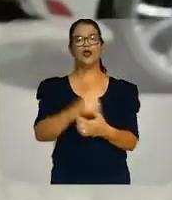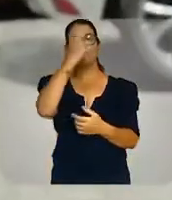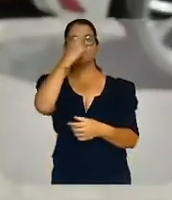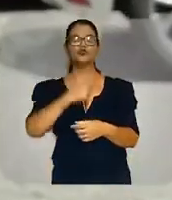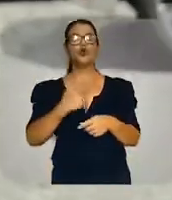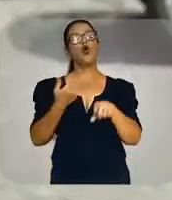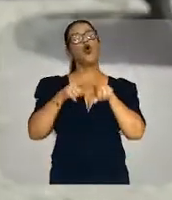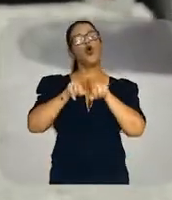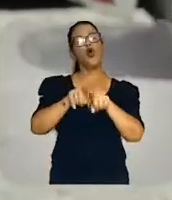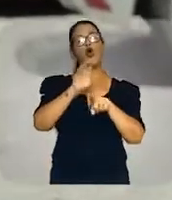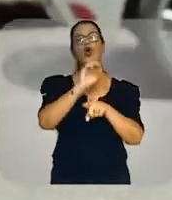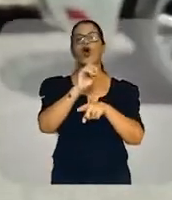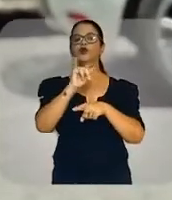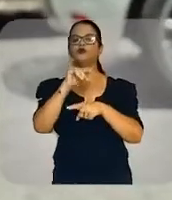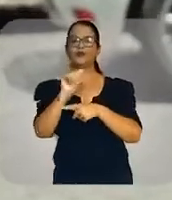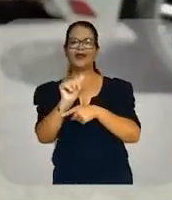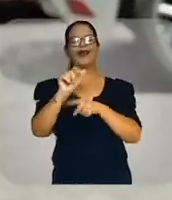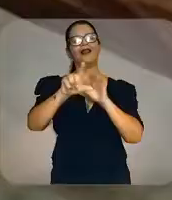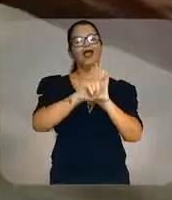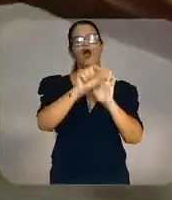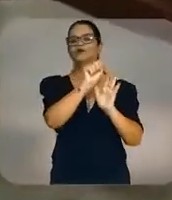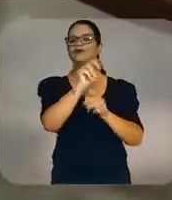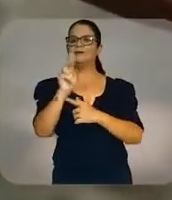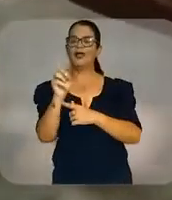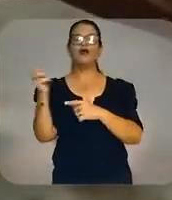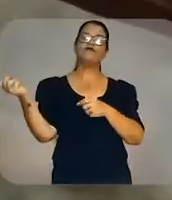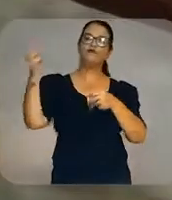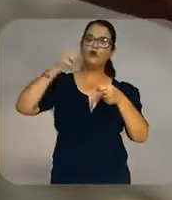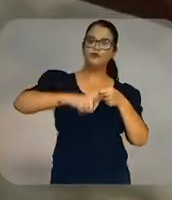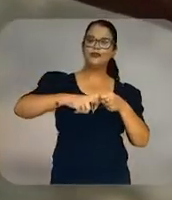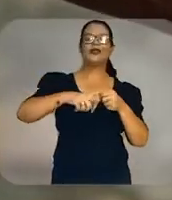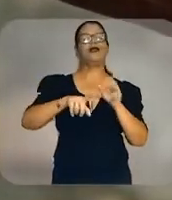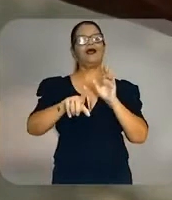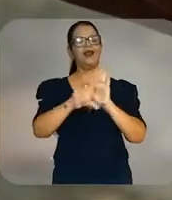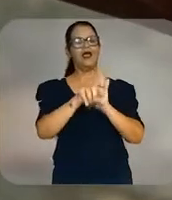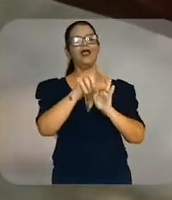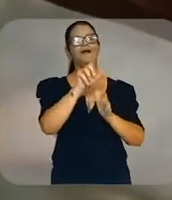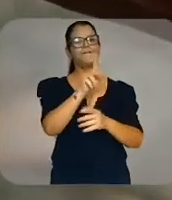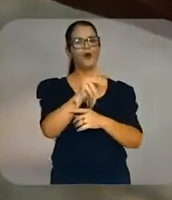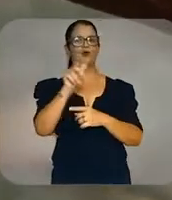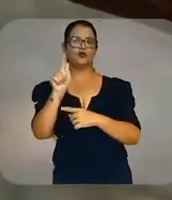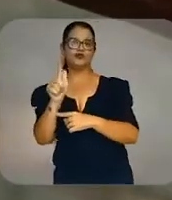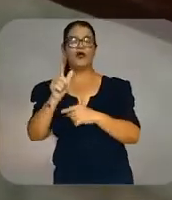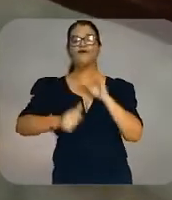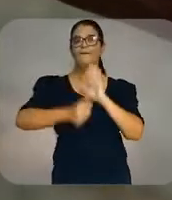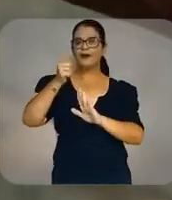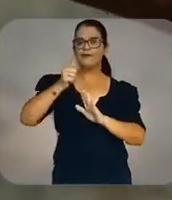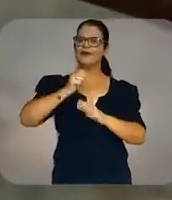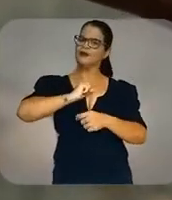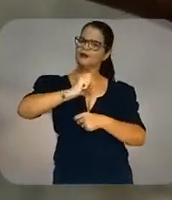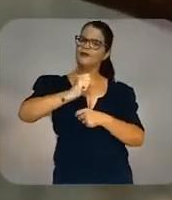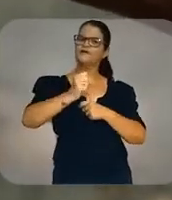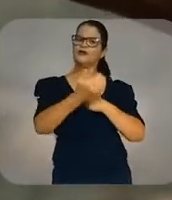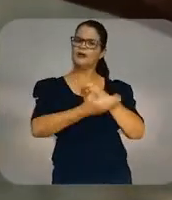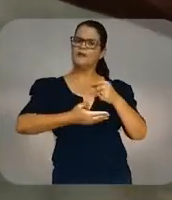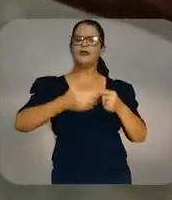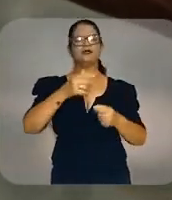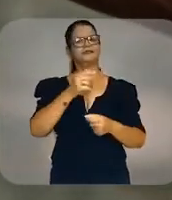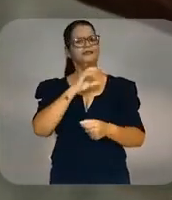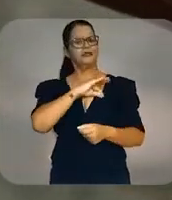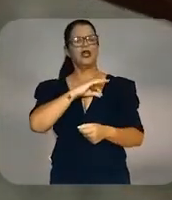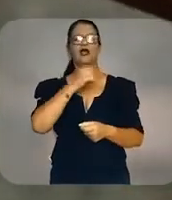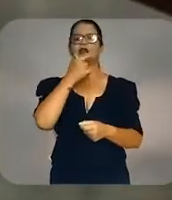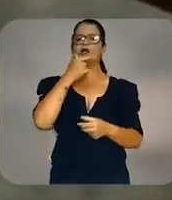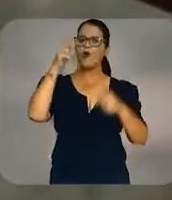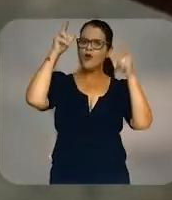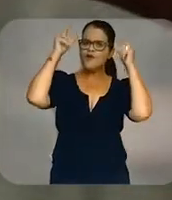Sou coautora da lei Aldi Blanc. Retomei a votação da lei Paulo Gustavo. E fui uma das primeiras a defender o piso salarial